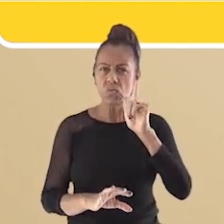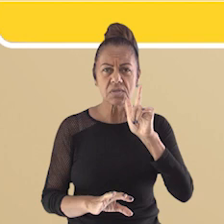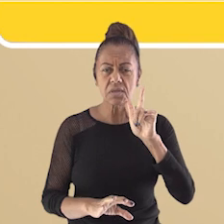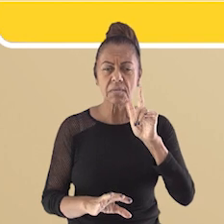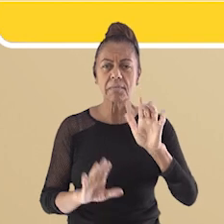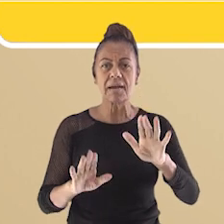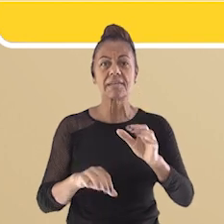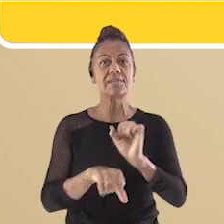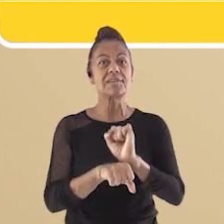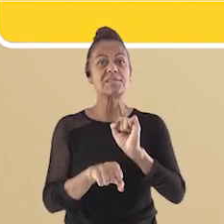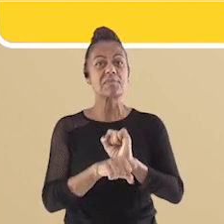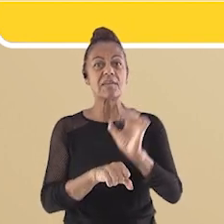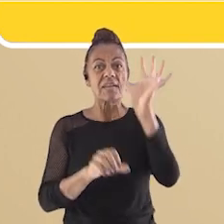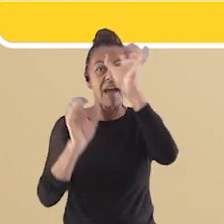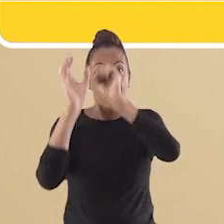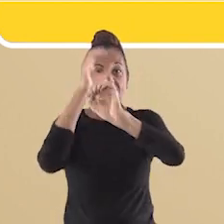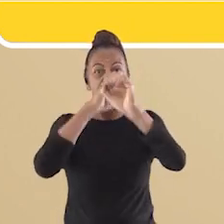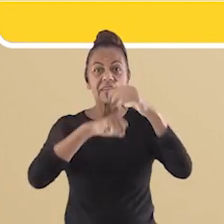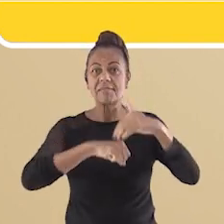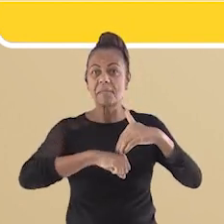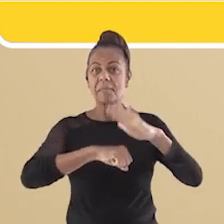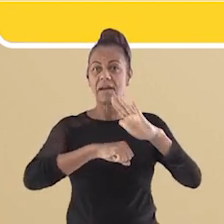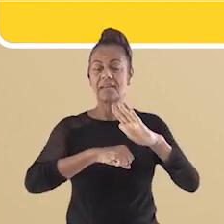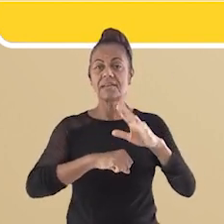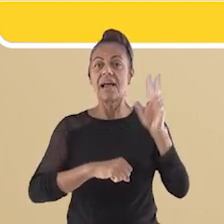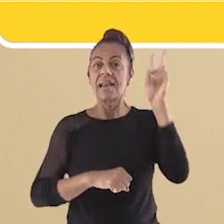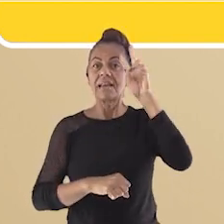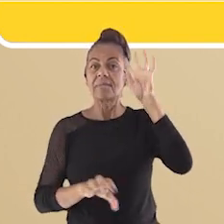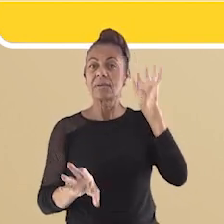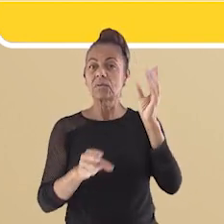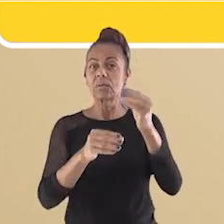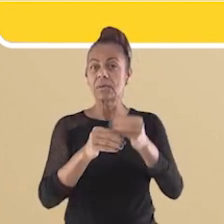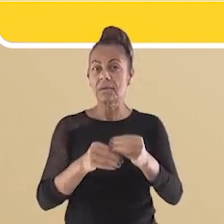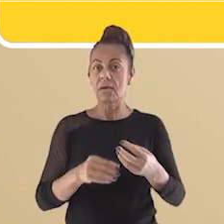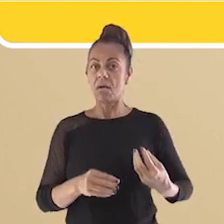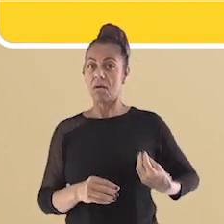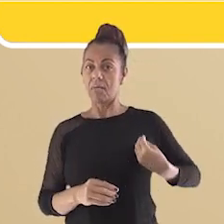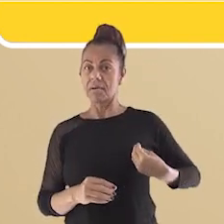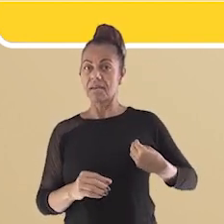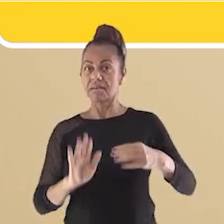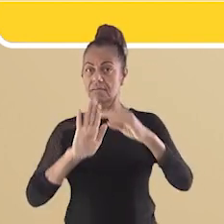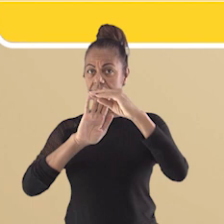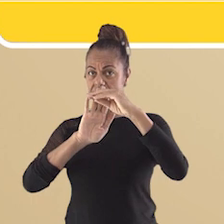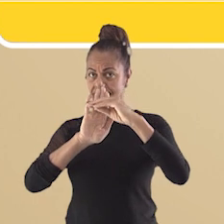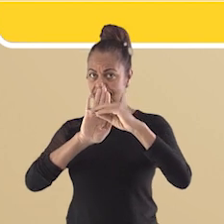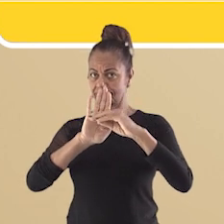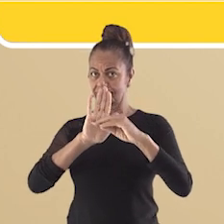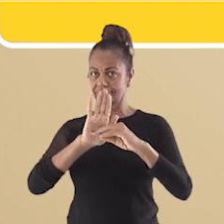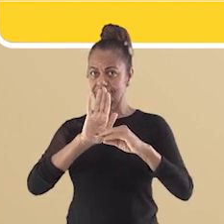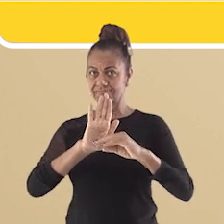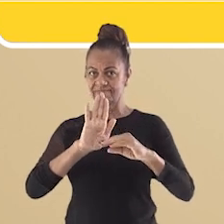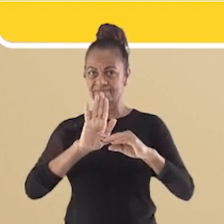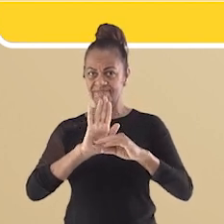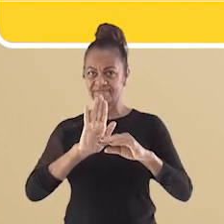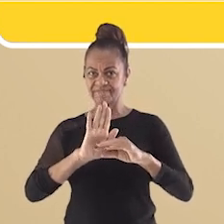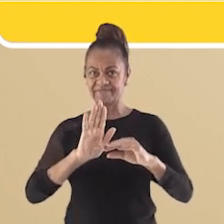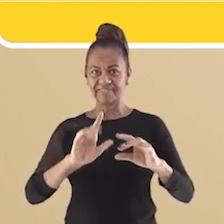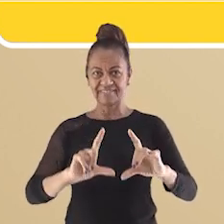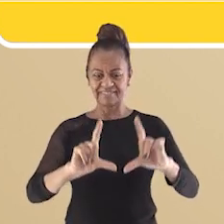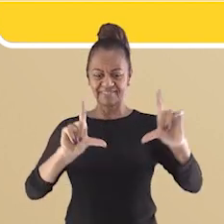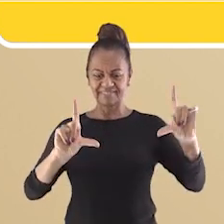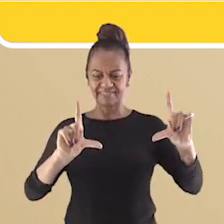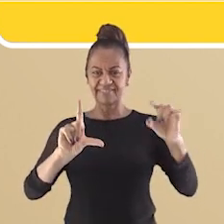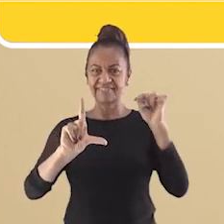mais ainda. E lembrando que se você não preencheu a sua presença nessa aula, preencha agora mesmo,